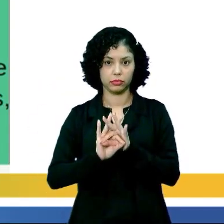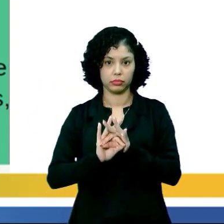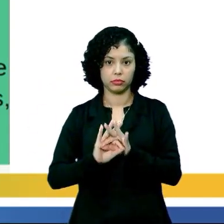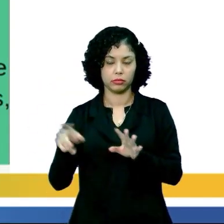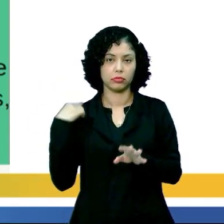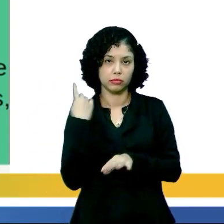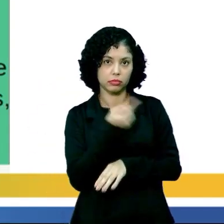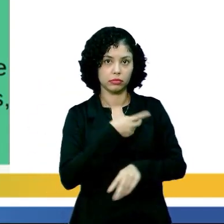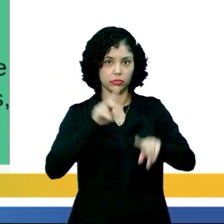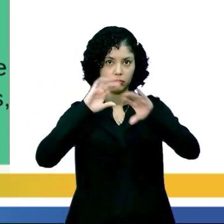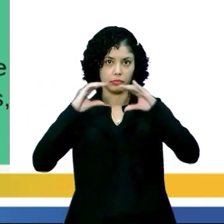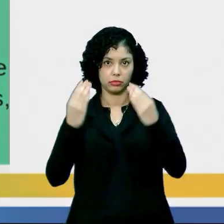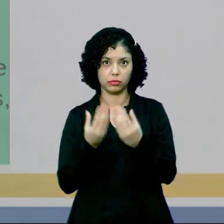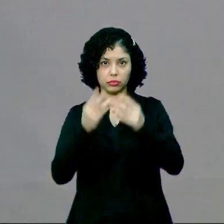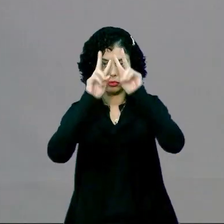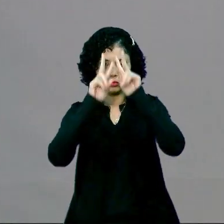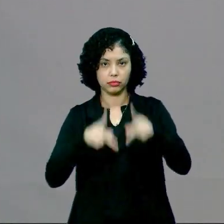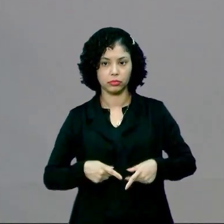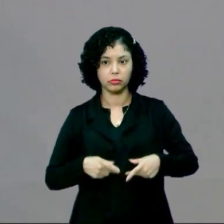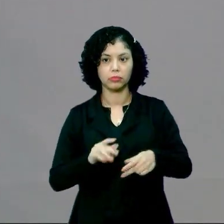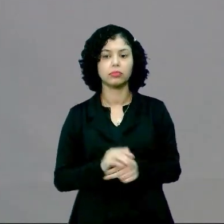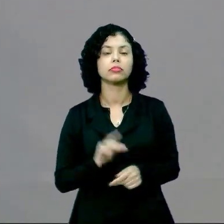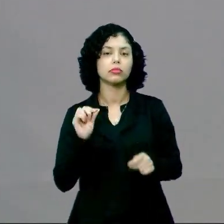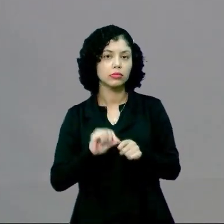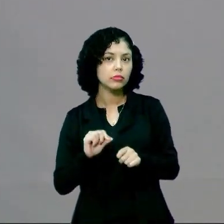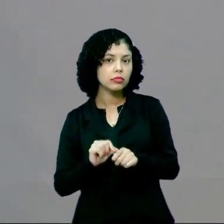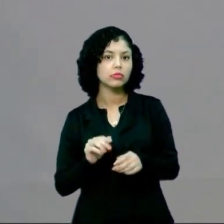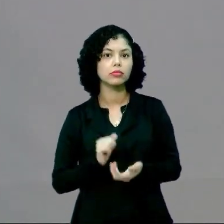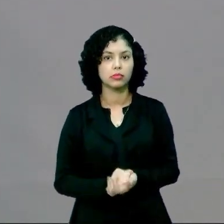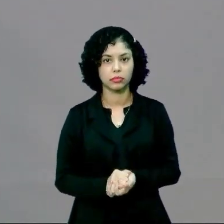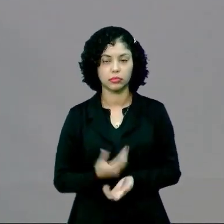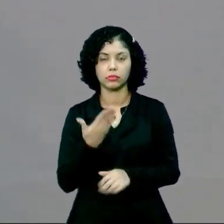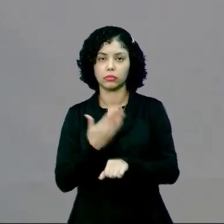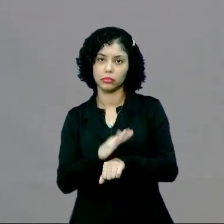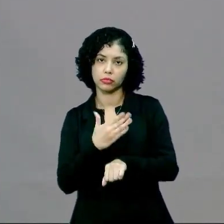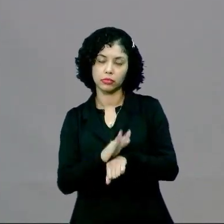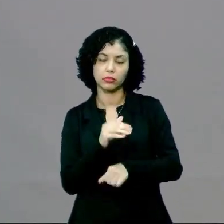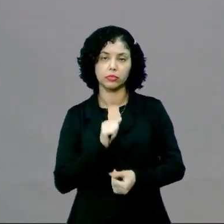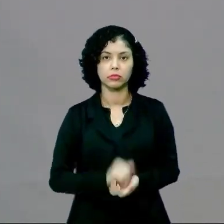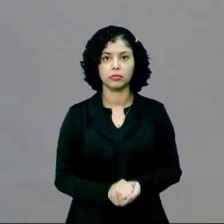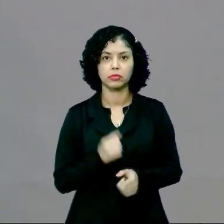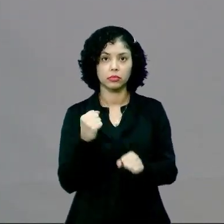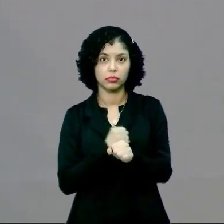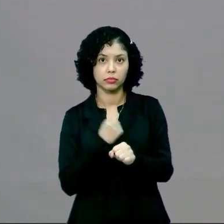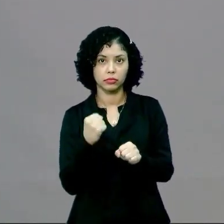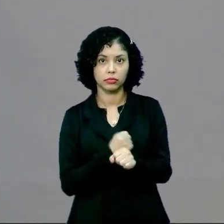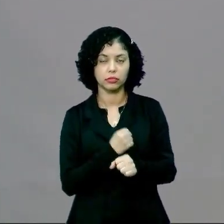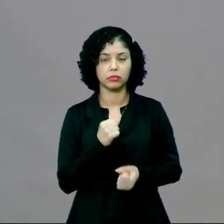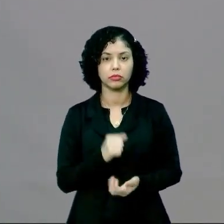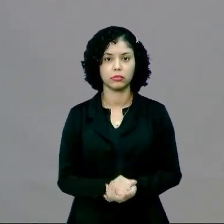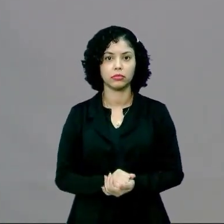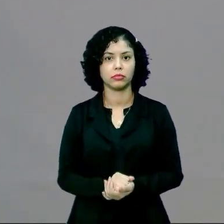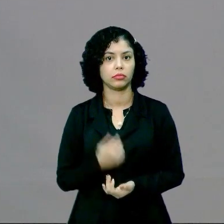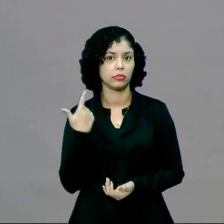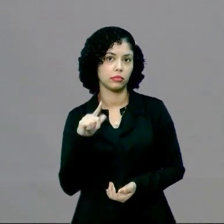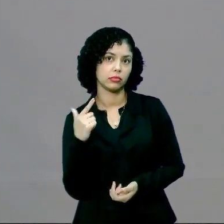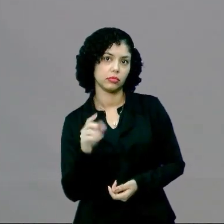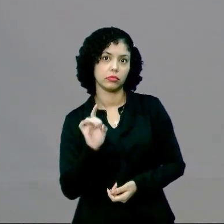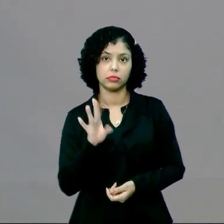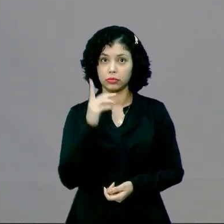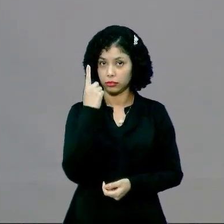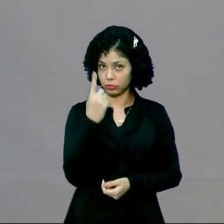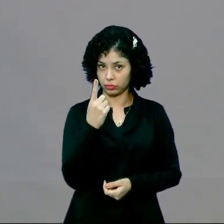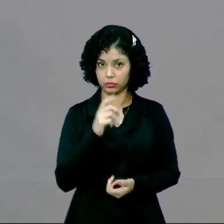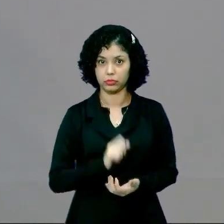tudo aquilo que nós, seres humanos, promovemos, praticamos, construímos. E não existe uma só